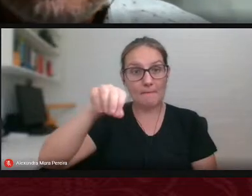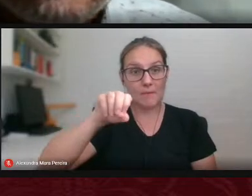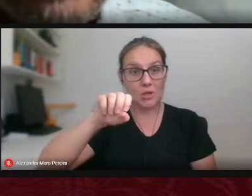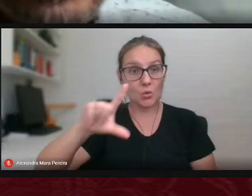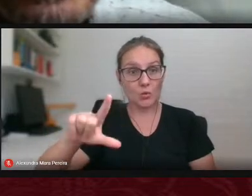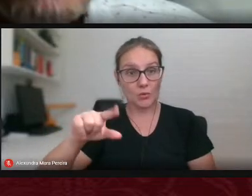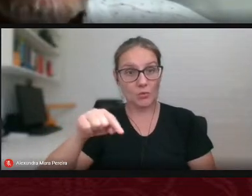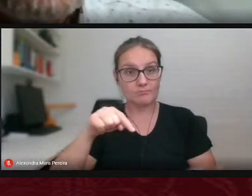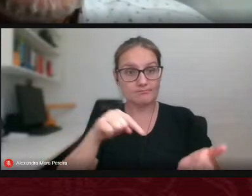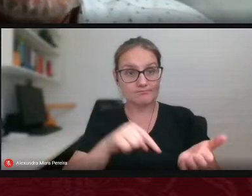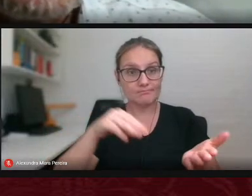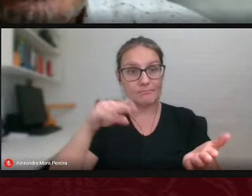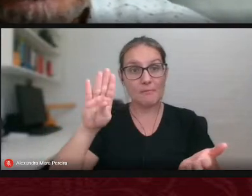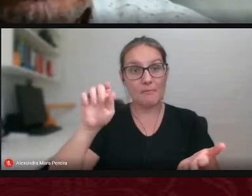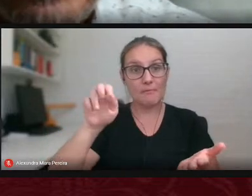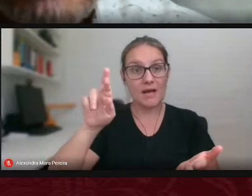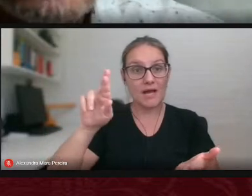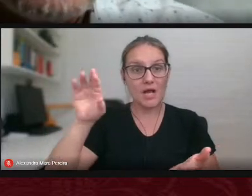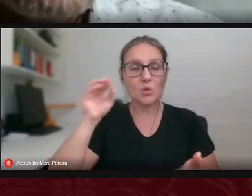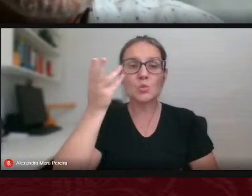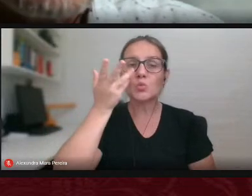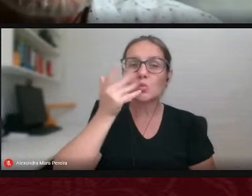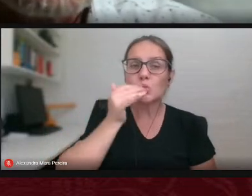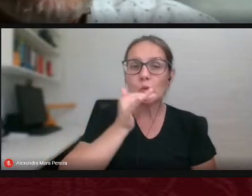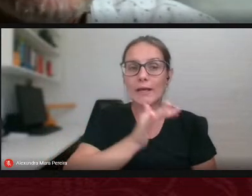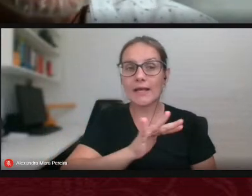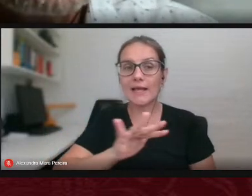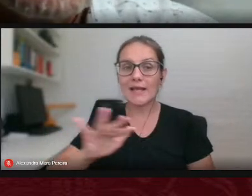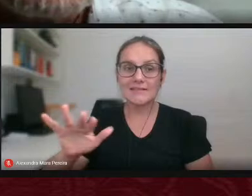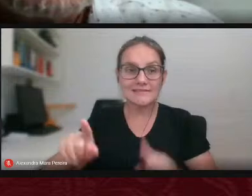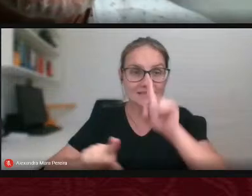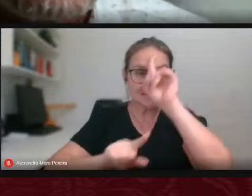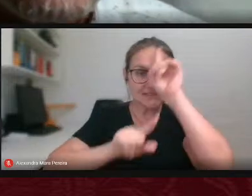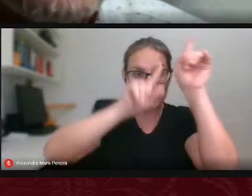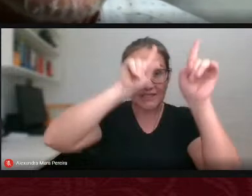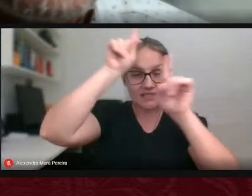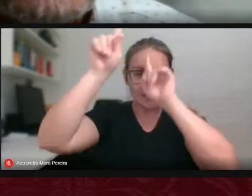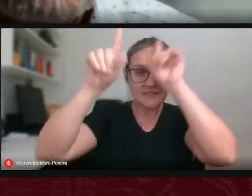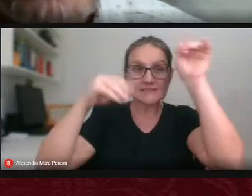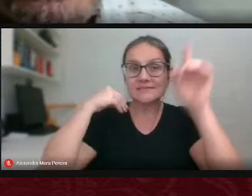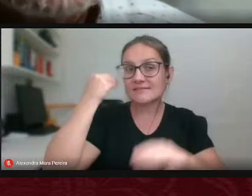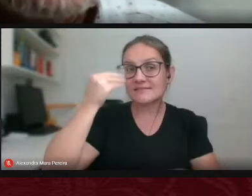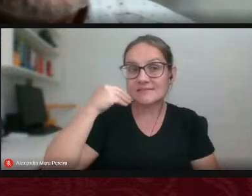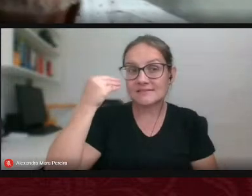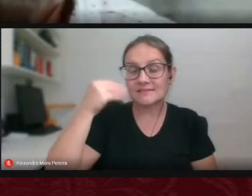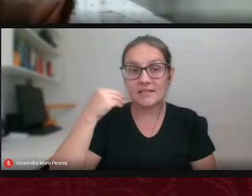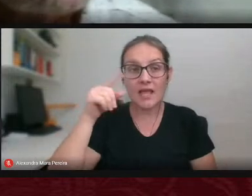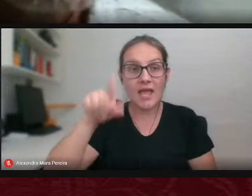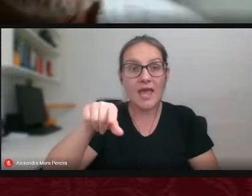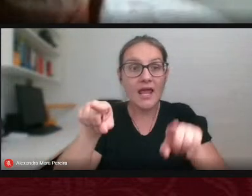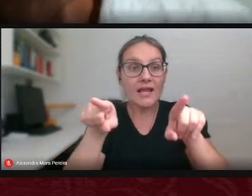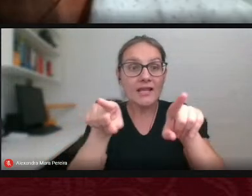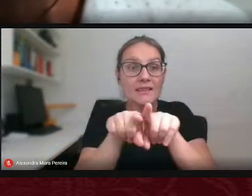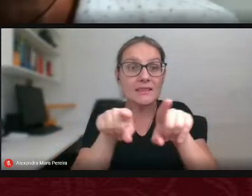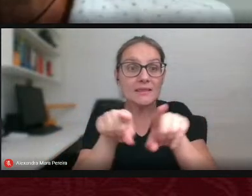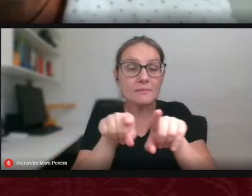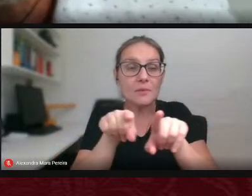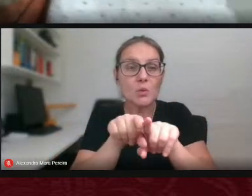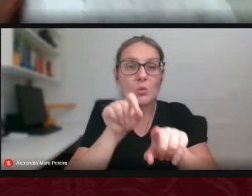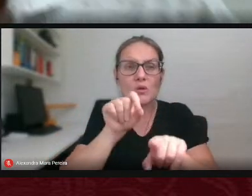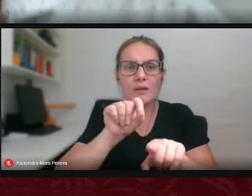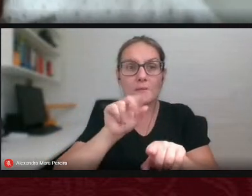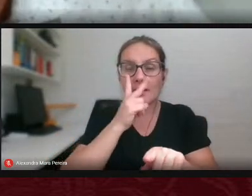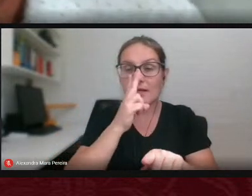infâncias invenções experimentações é também um contraponto